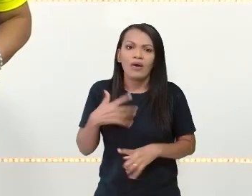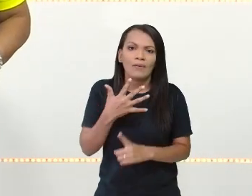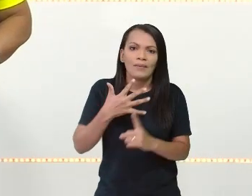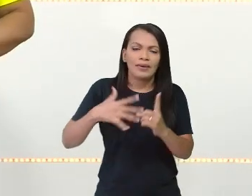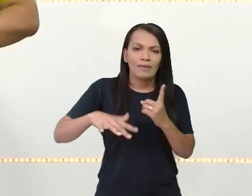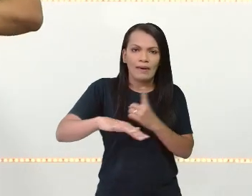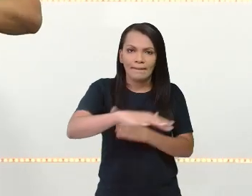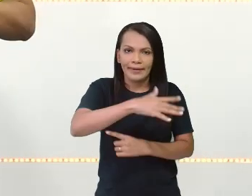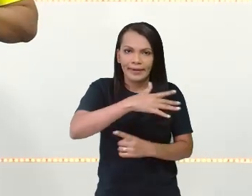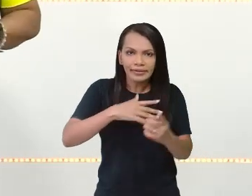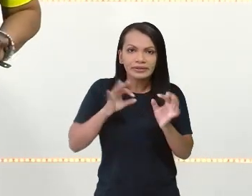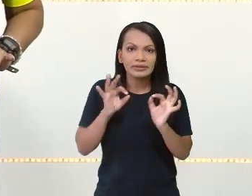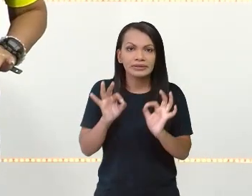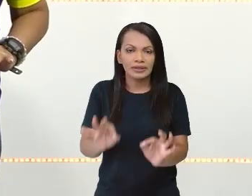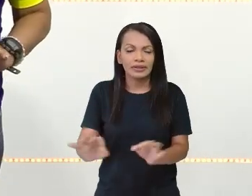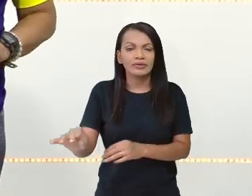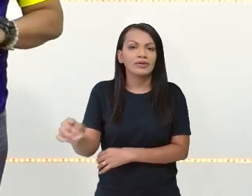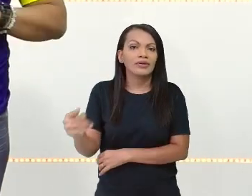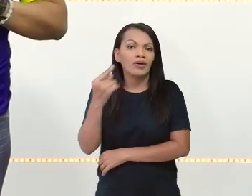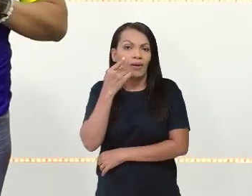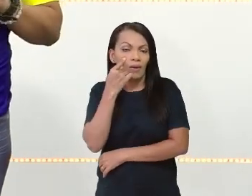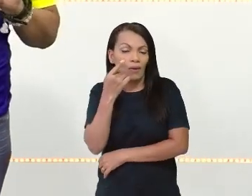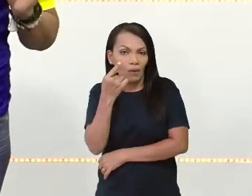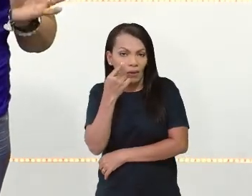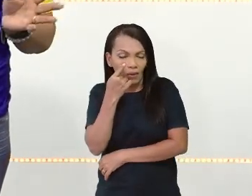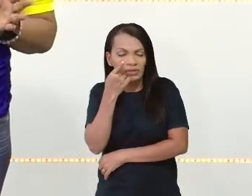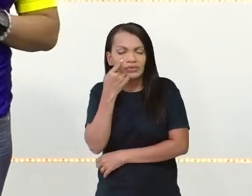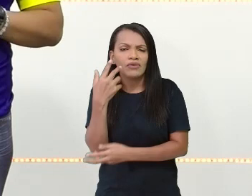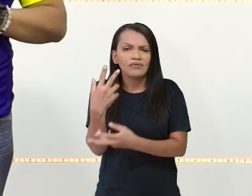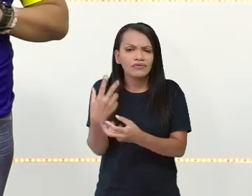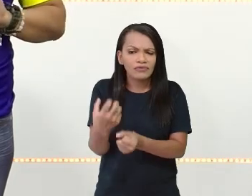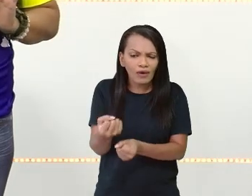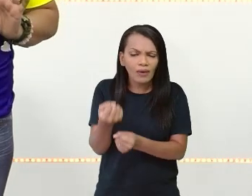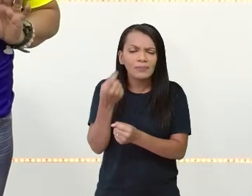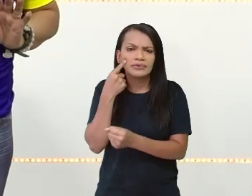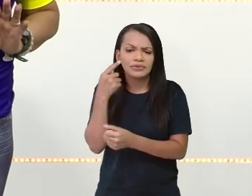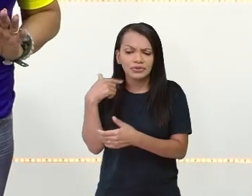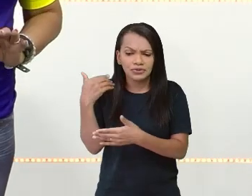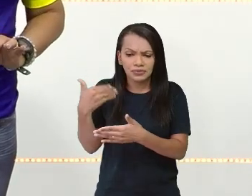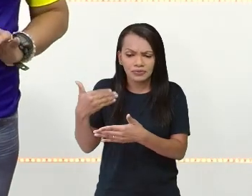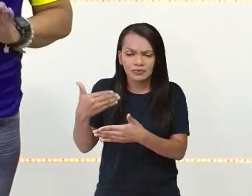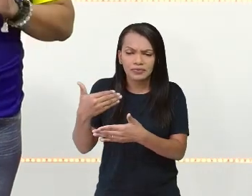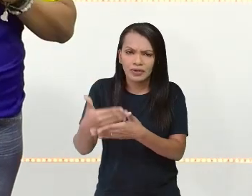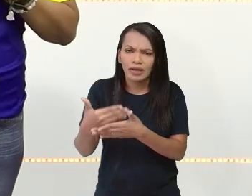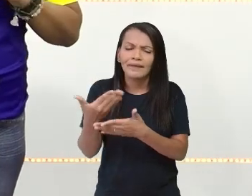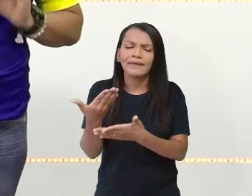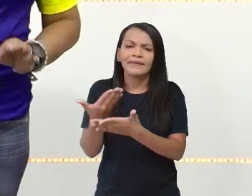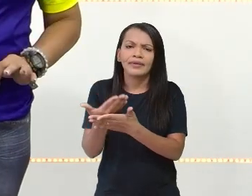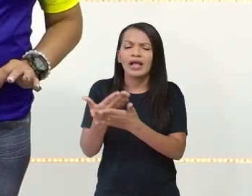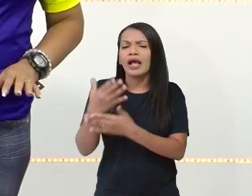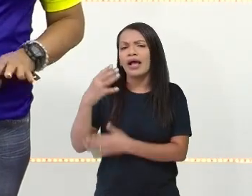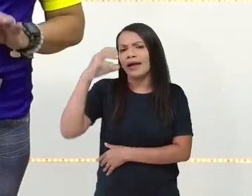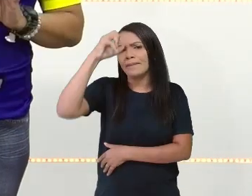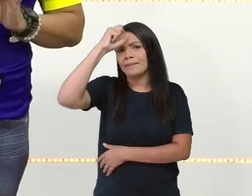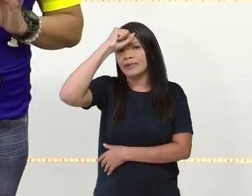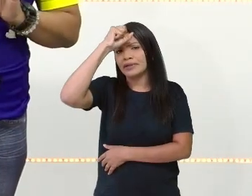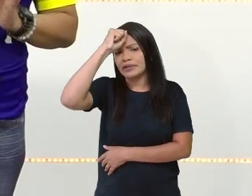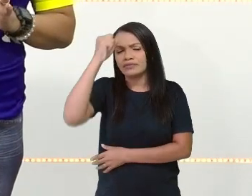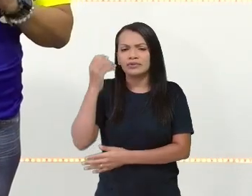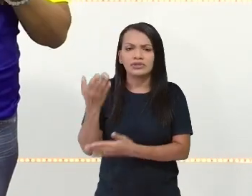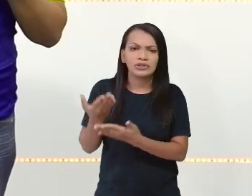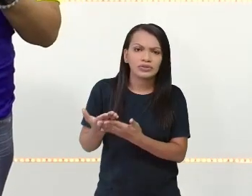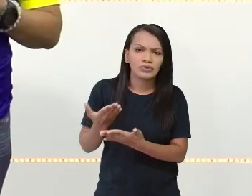certo? Então, fiquem de olho, porque nós vamos estar percorrendo por aí, aprendendo e